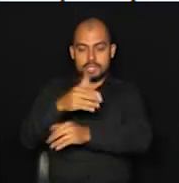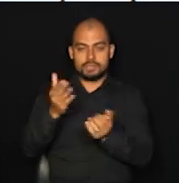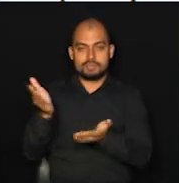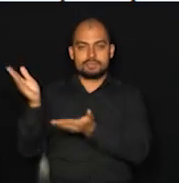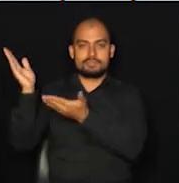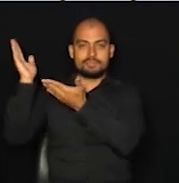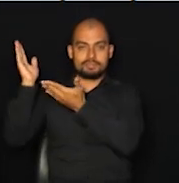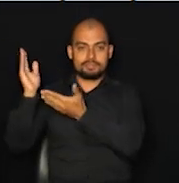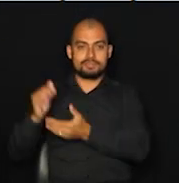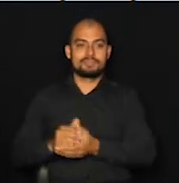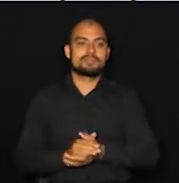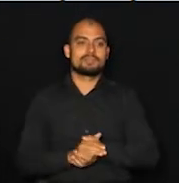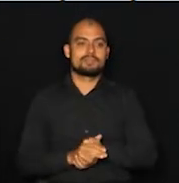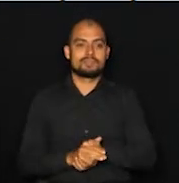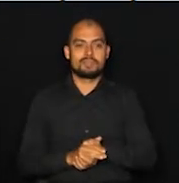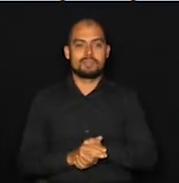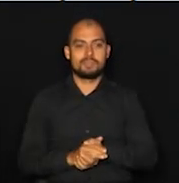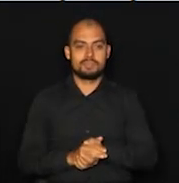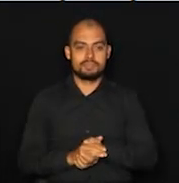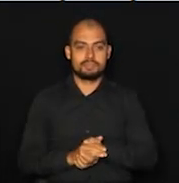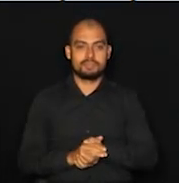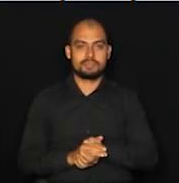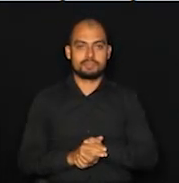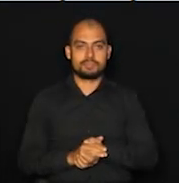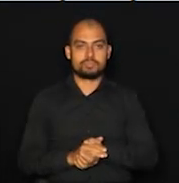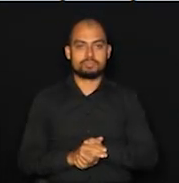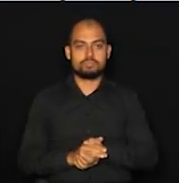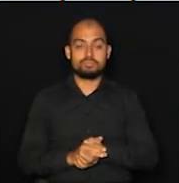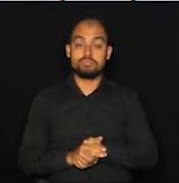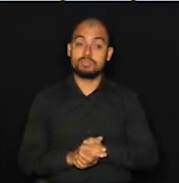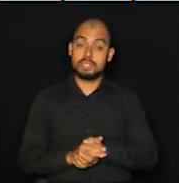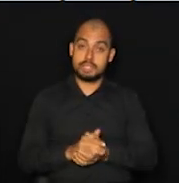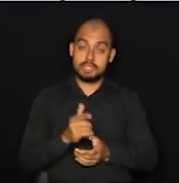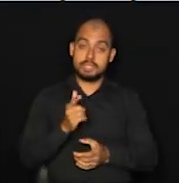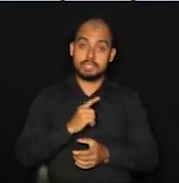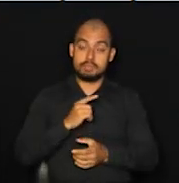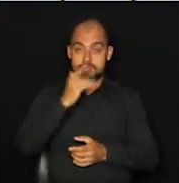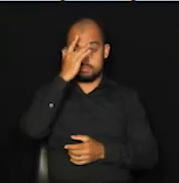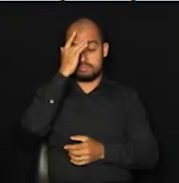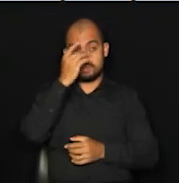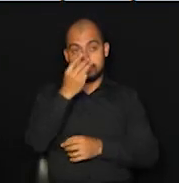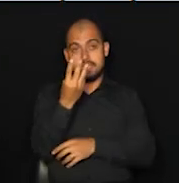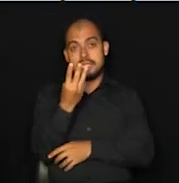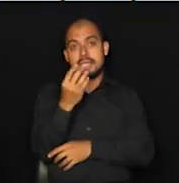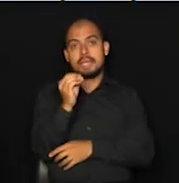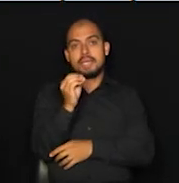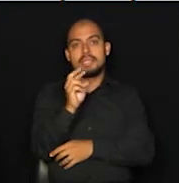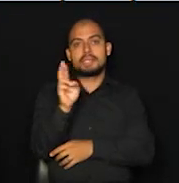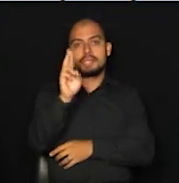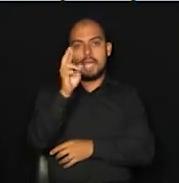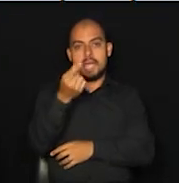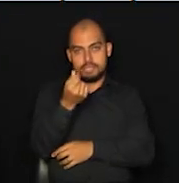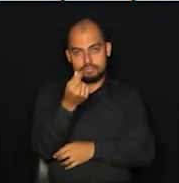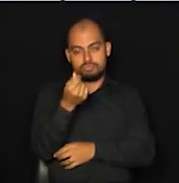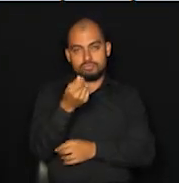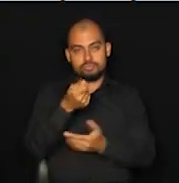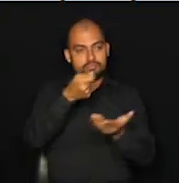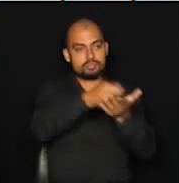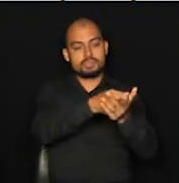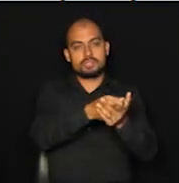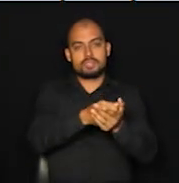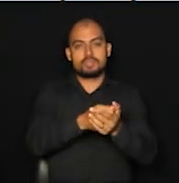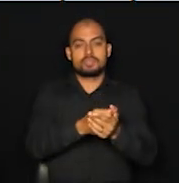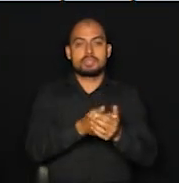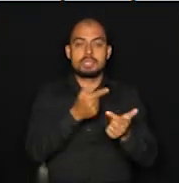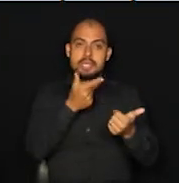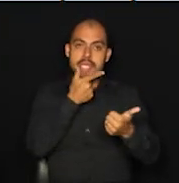222, no Jardim das Paineiras. A gente tem, olha, 30 reais, o preço da lasanha, com sabores de